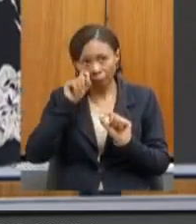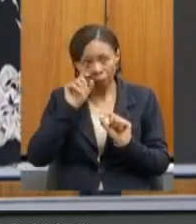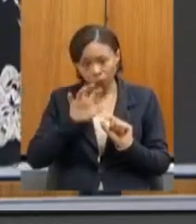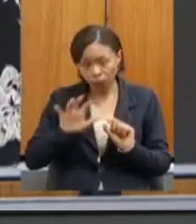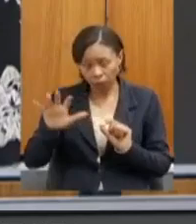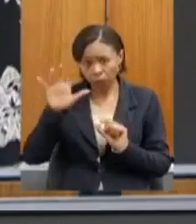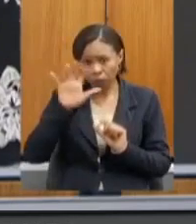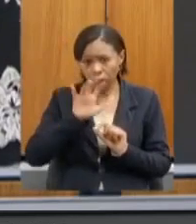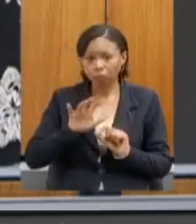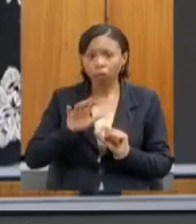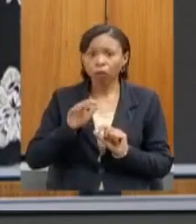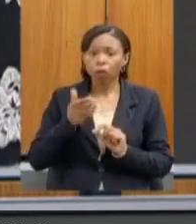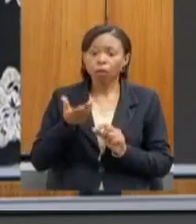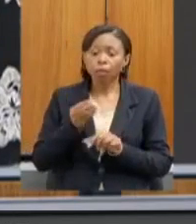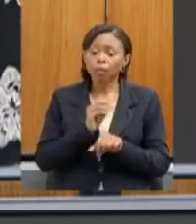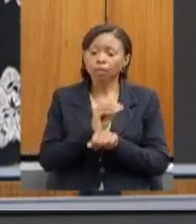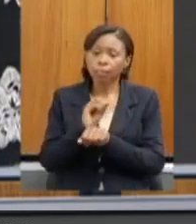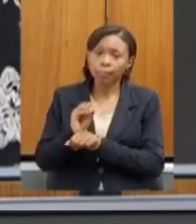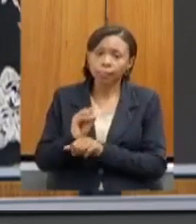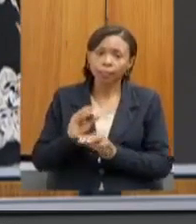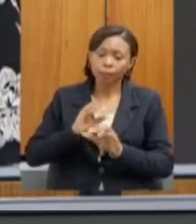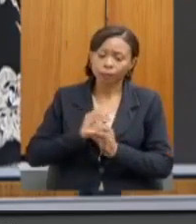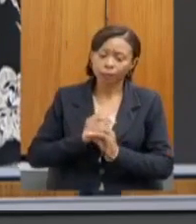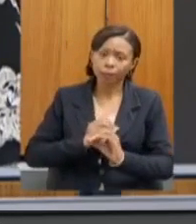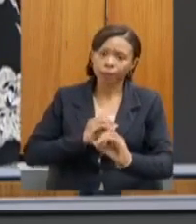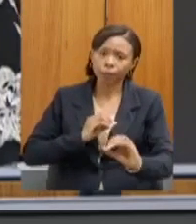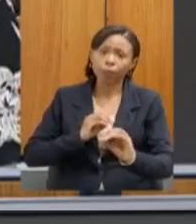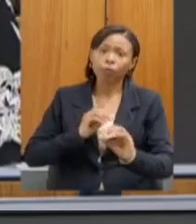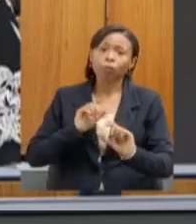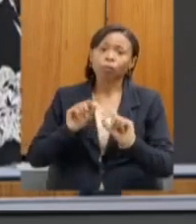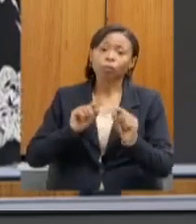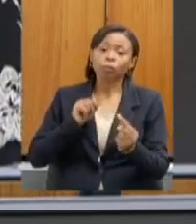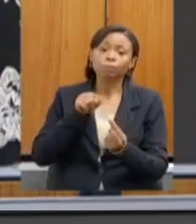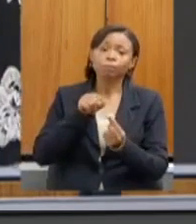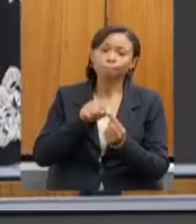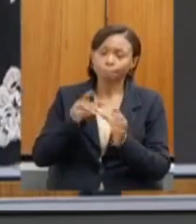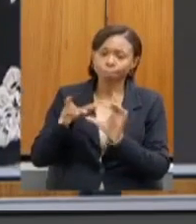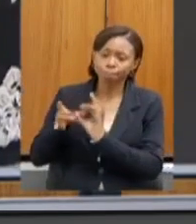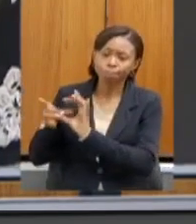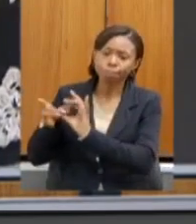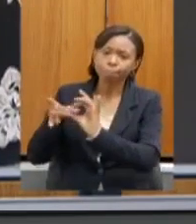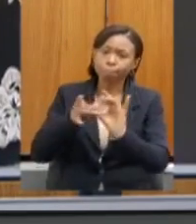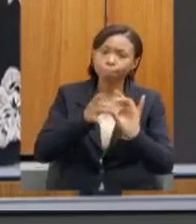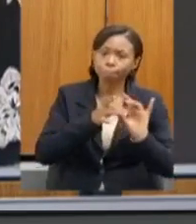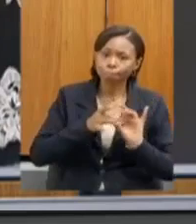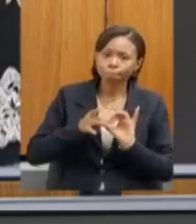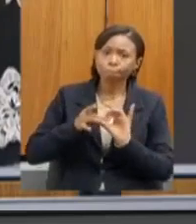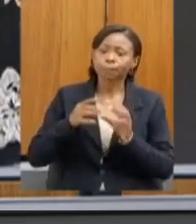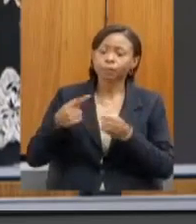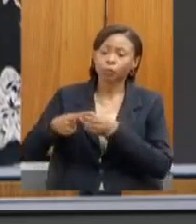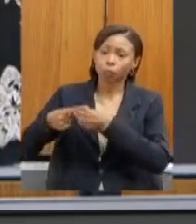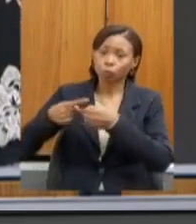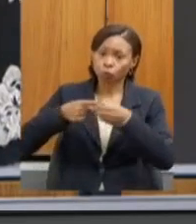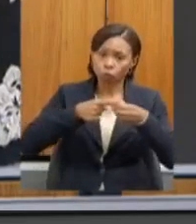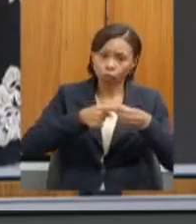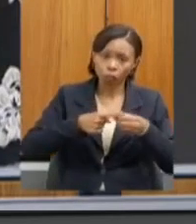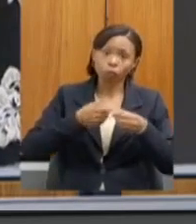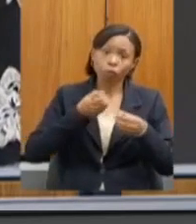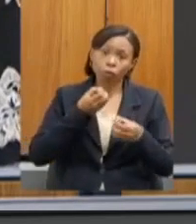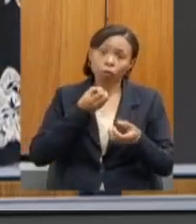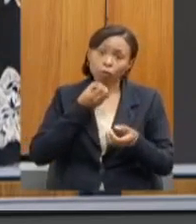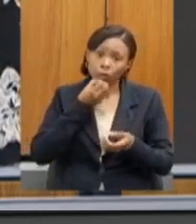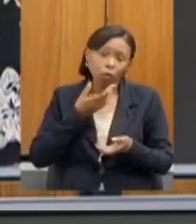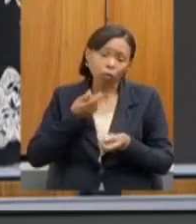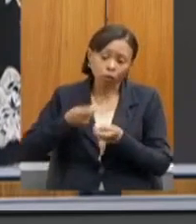tem exatamente o objetivo de agregar municípios que são mais atrativos do ponto de vista econômico com outros